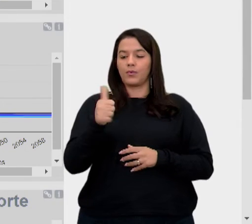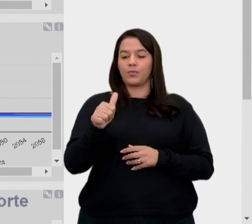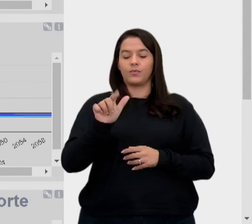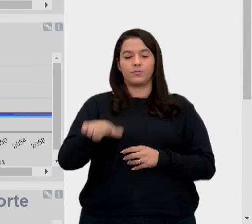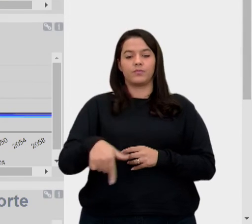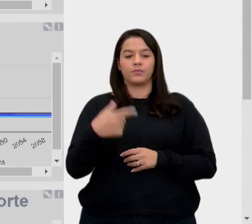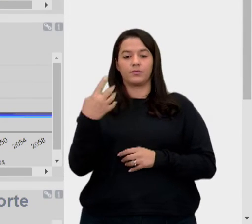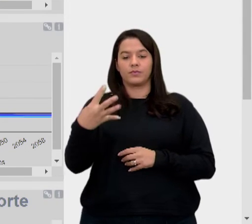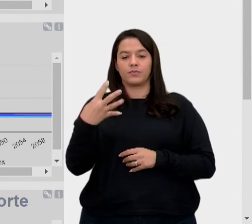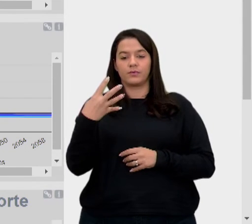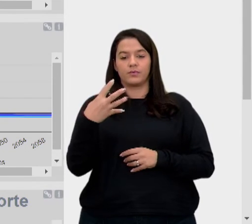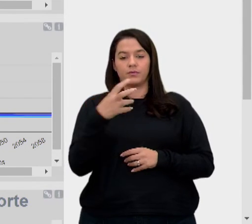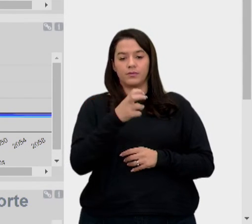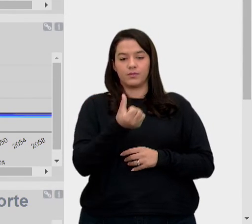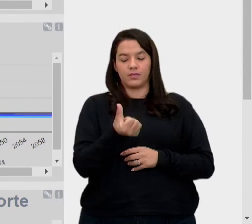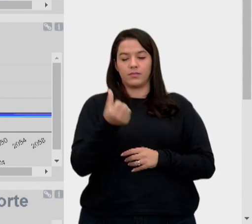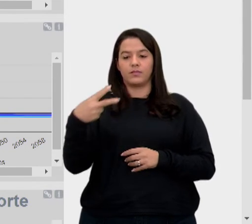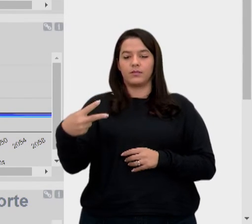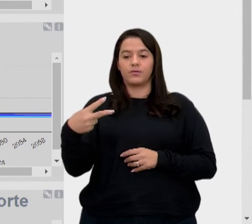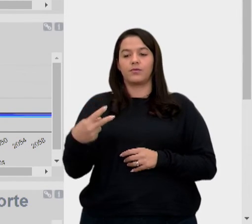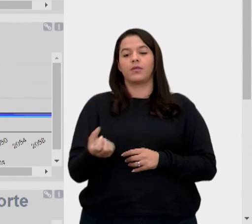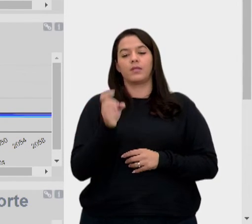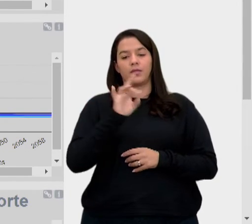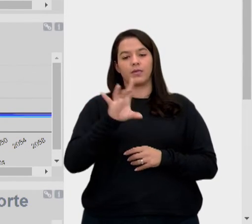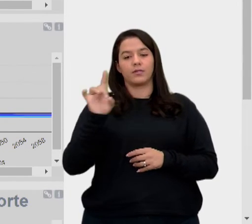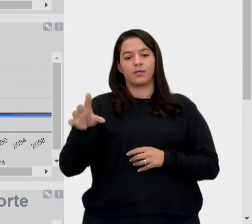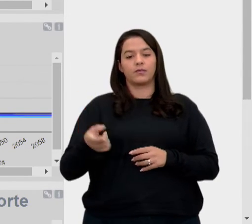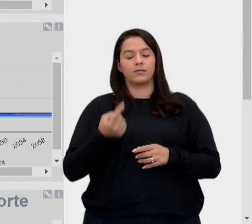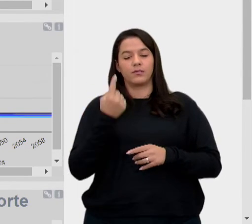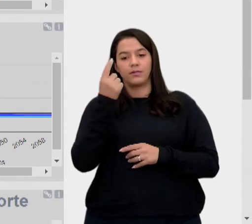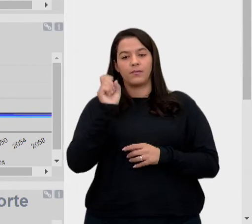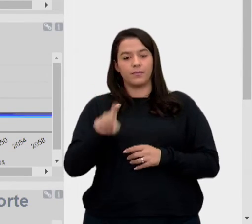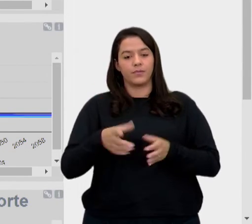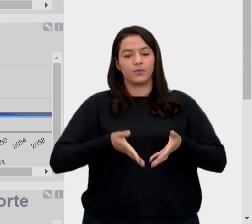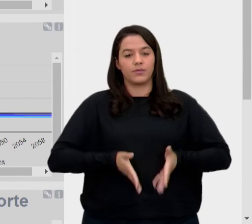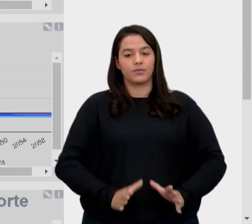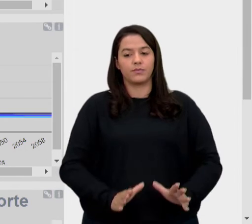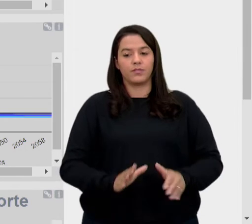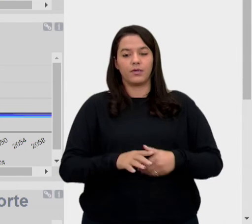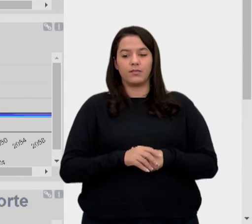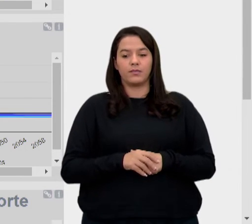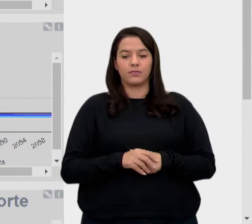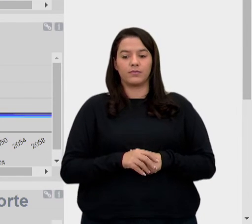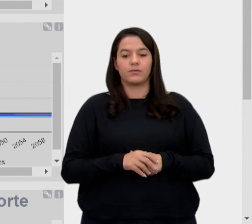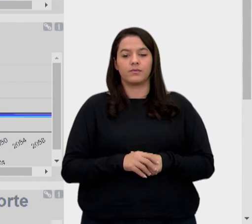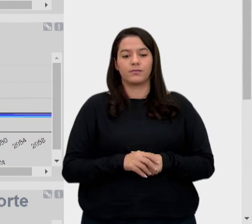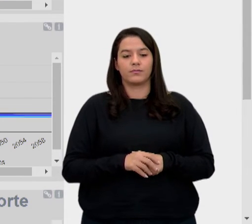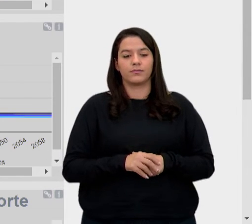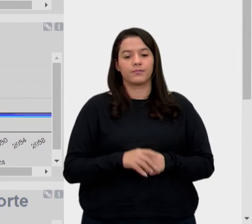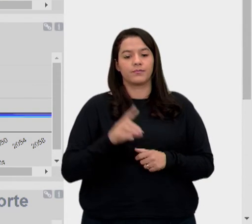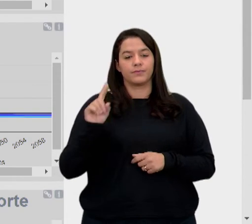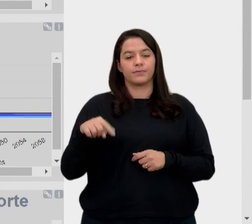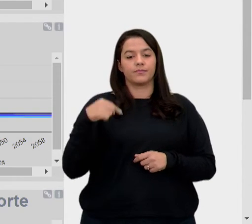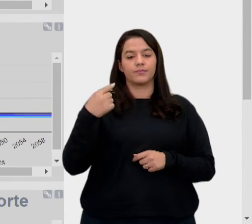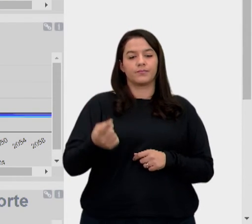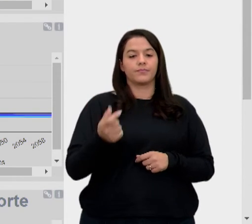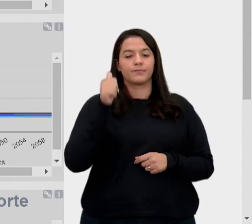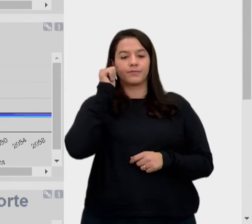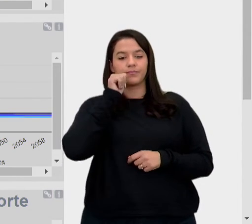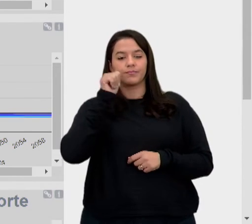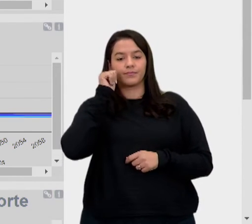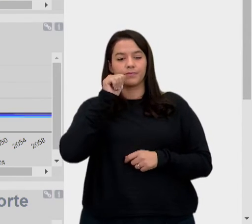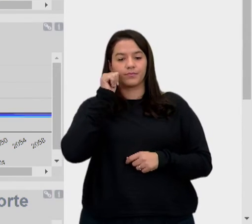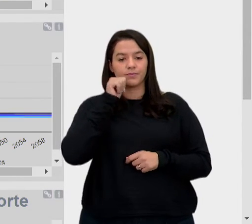,62 a cada mil nascidos. E aí a gente vai para o próximo. Mulheres,